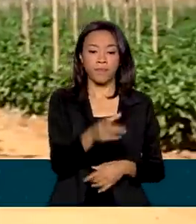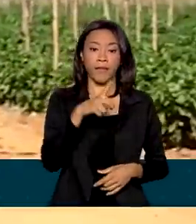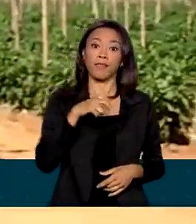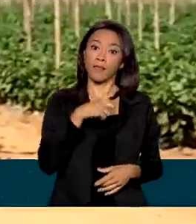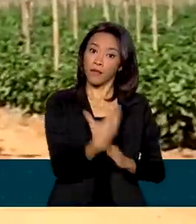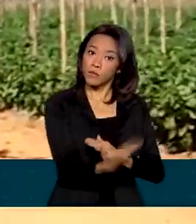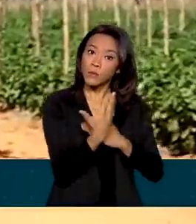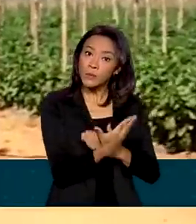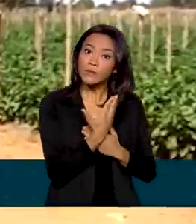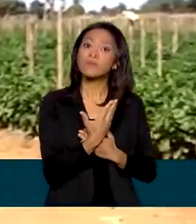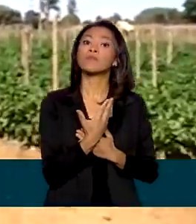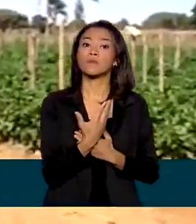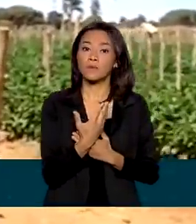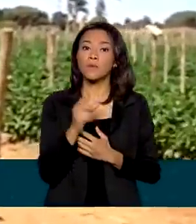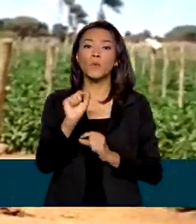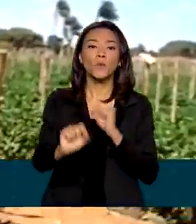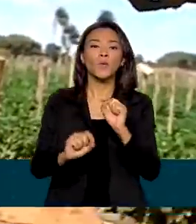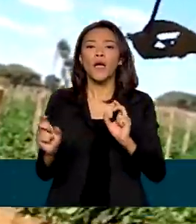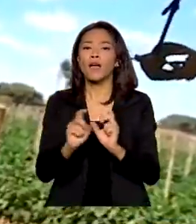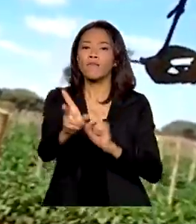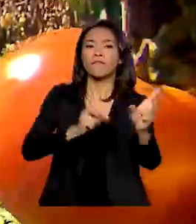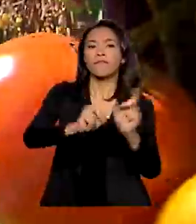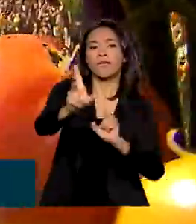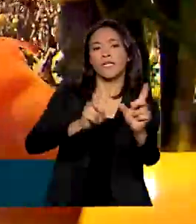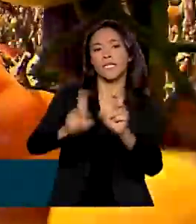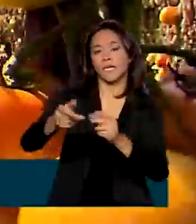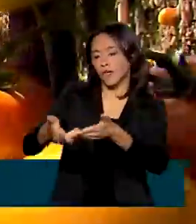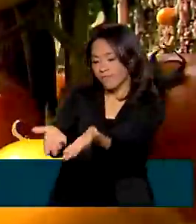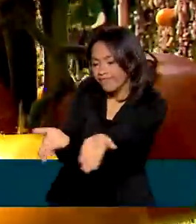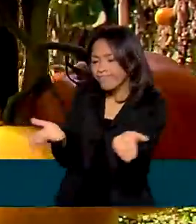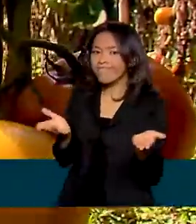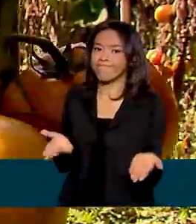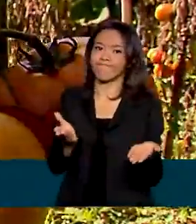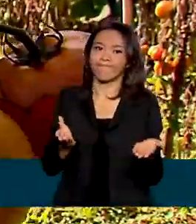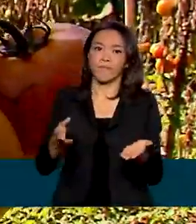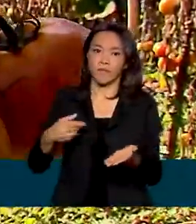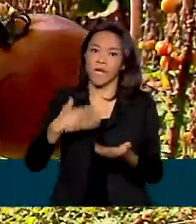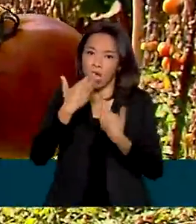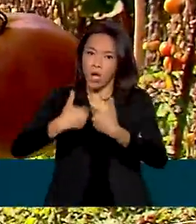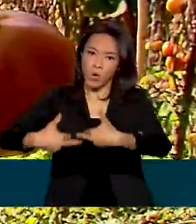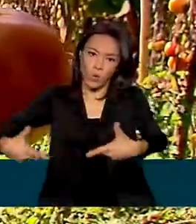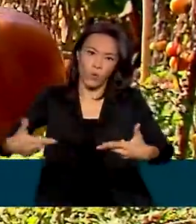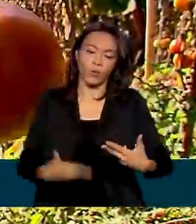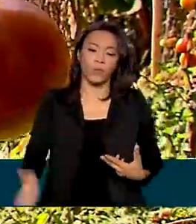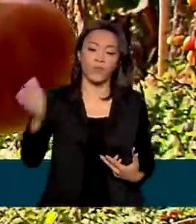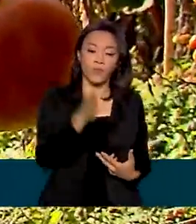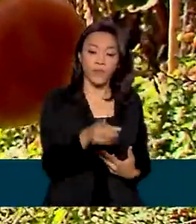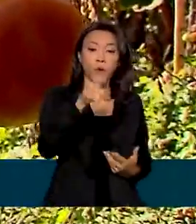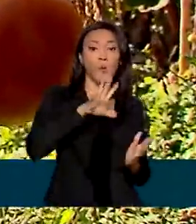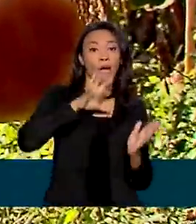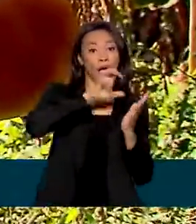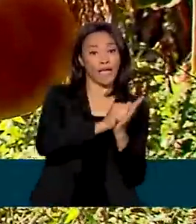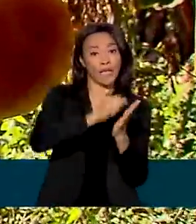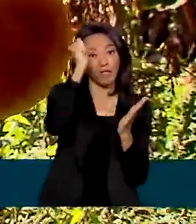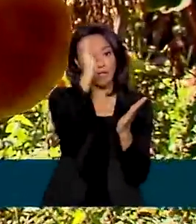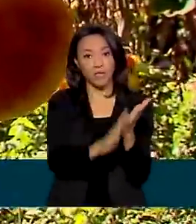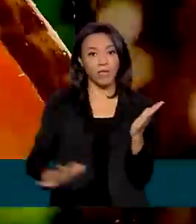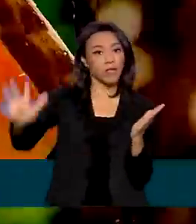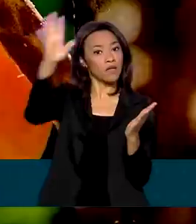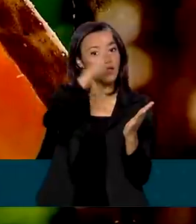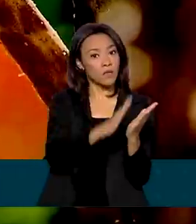comercializar o seu produto. A principal vantagem do Cadastro Nacional de Agricultores